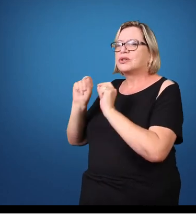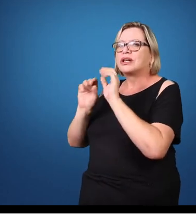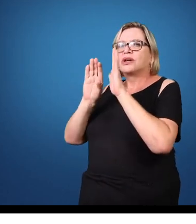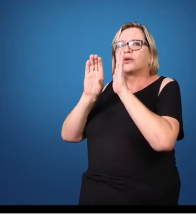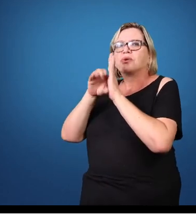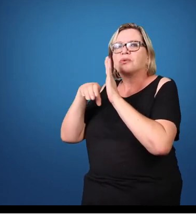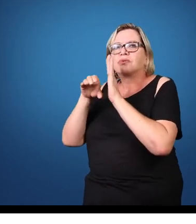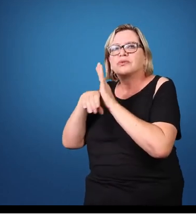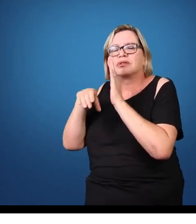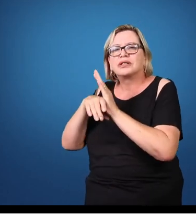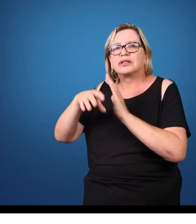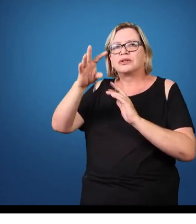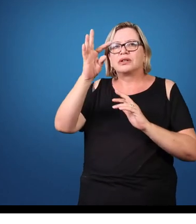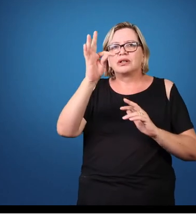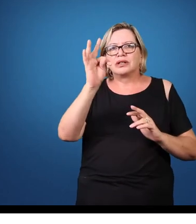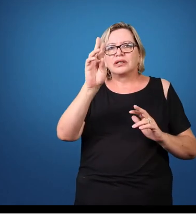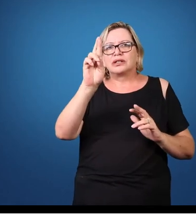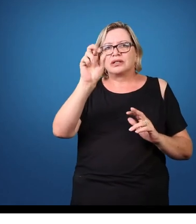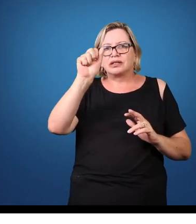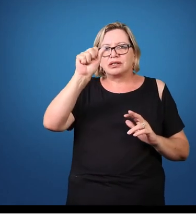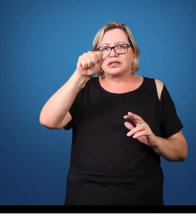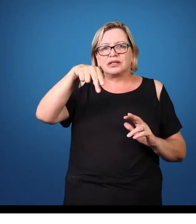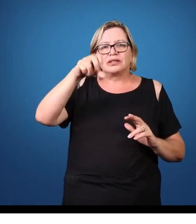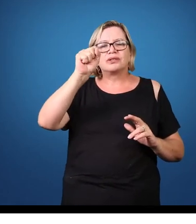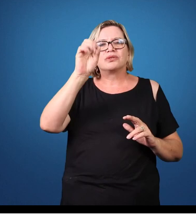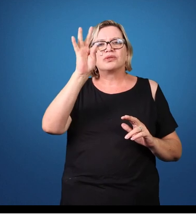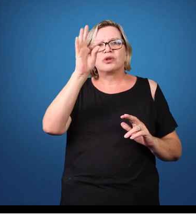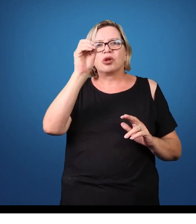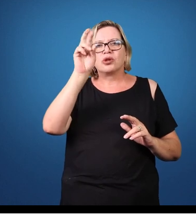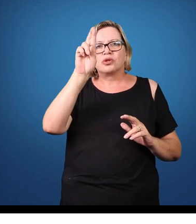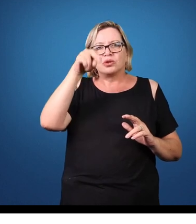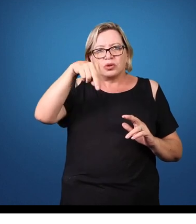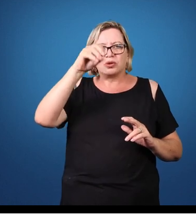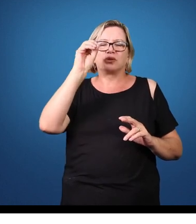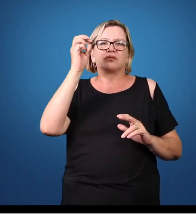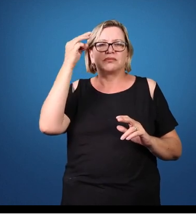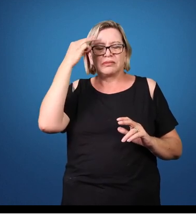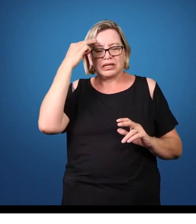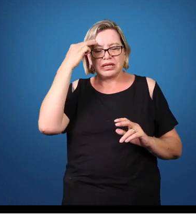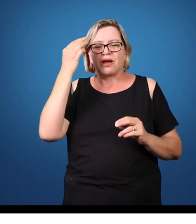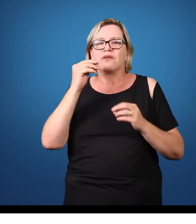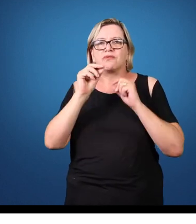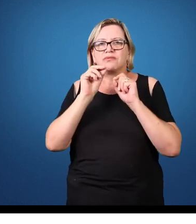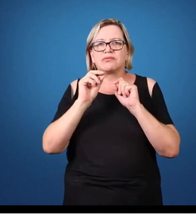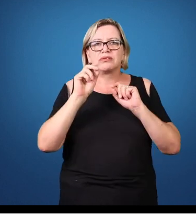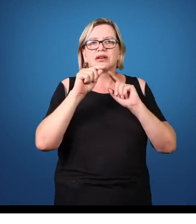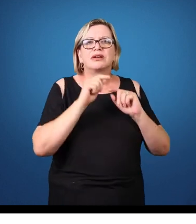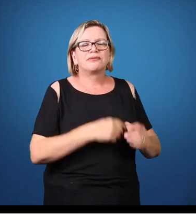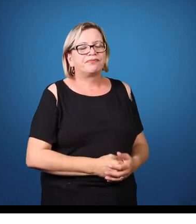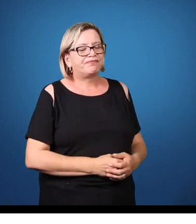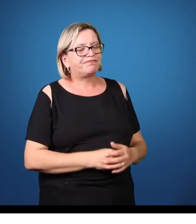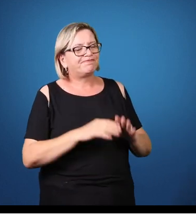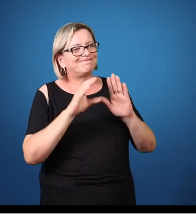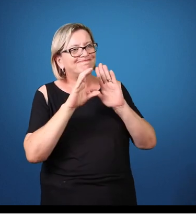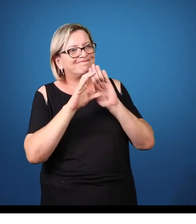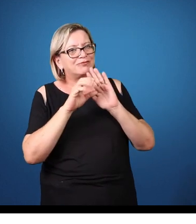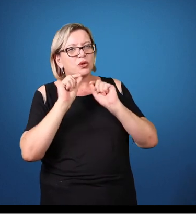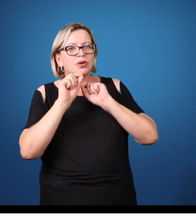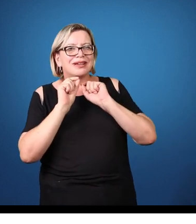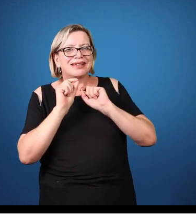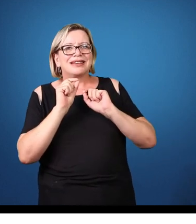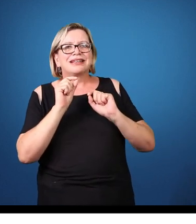Legal. Bom, o transtorno mental é um grupo